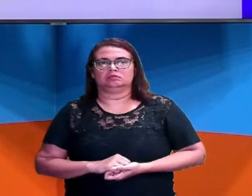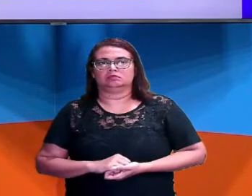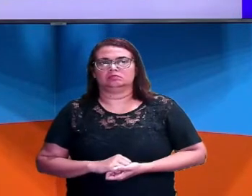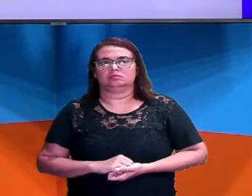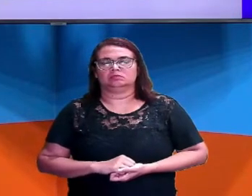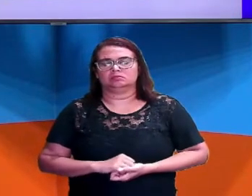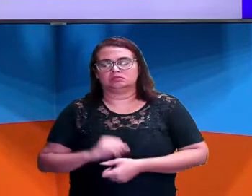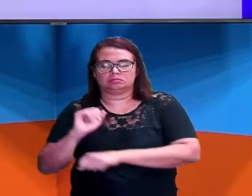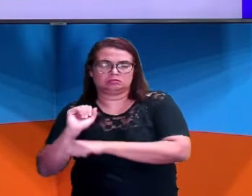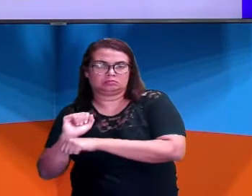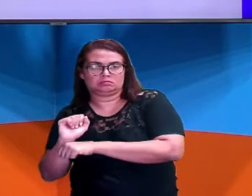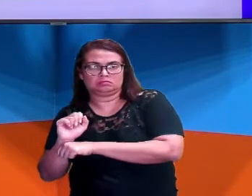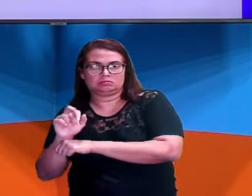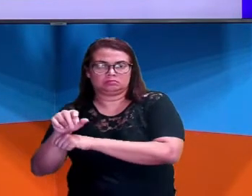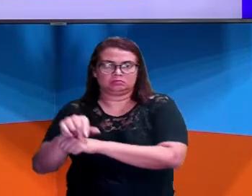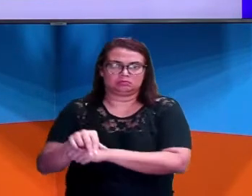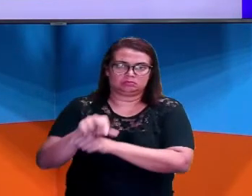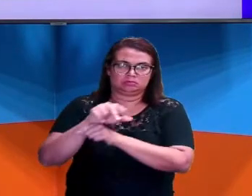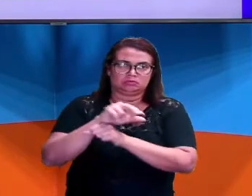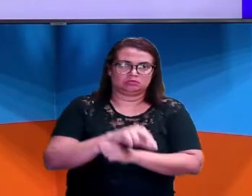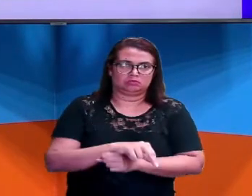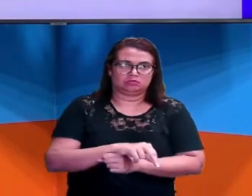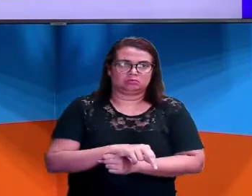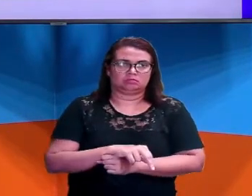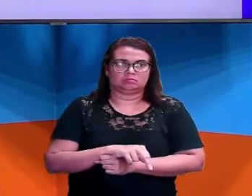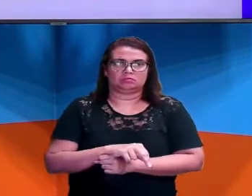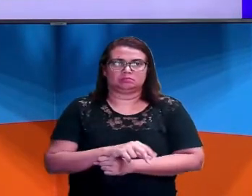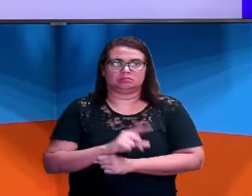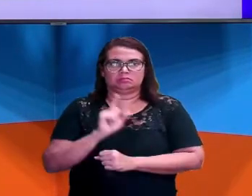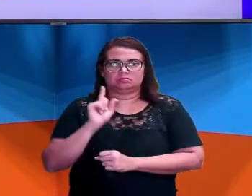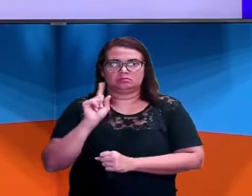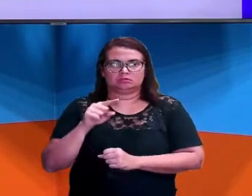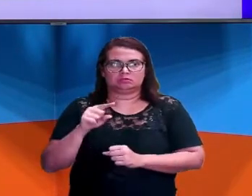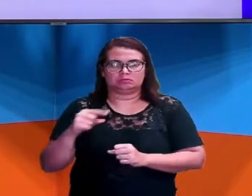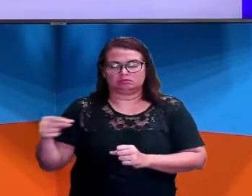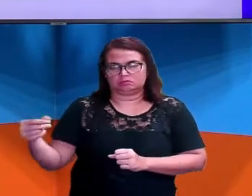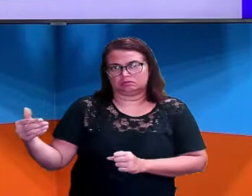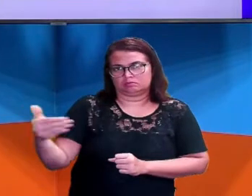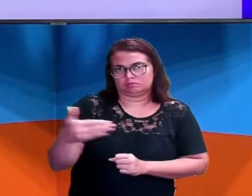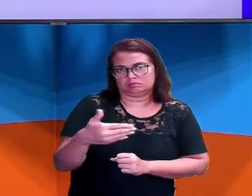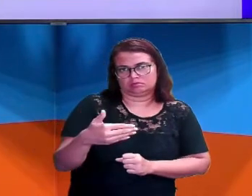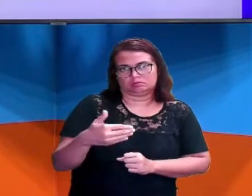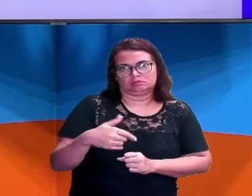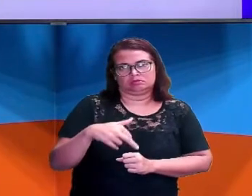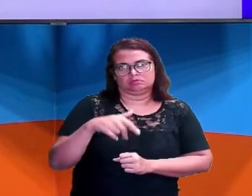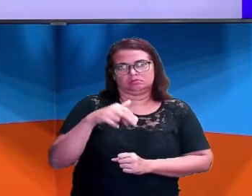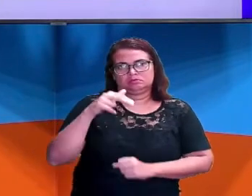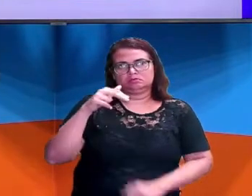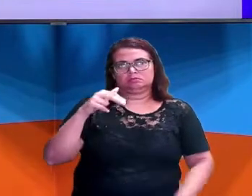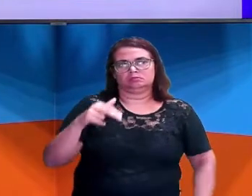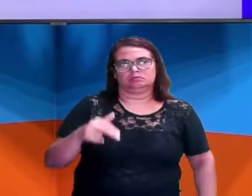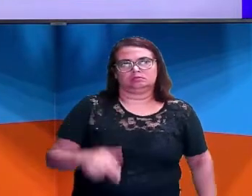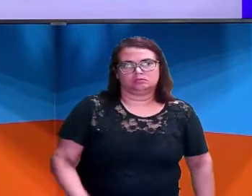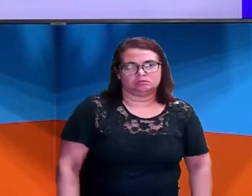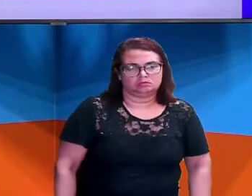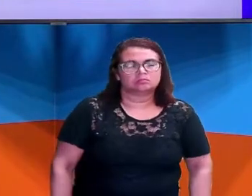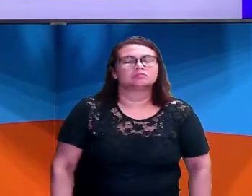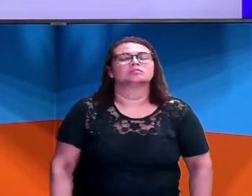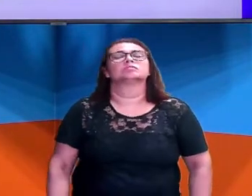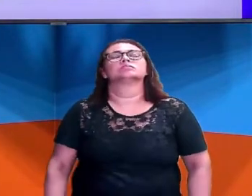parei nessa. Ando nessa e nessa. Eu coloquei a seta aqui com a indicação de virar, ando duas casas e